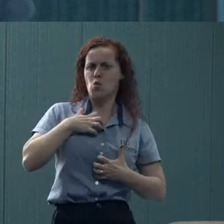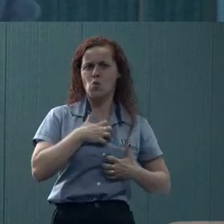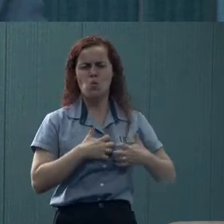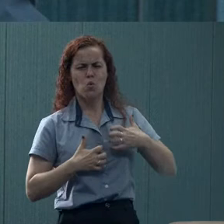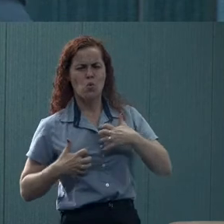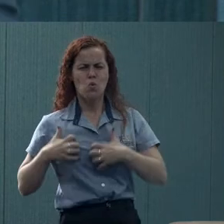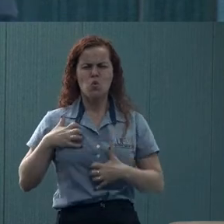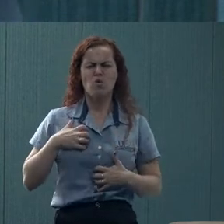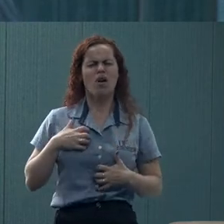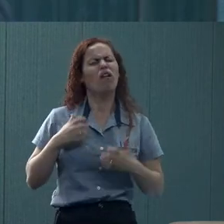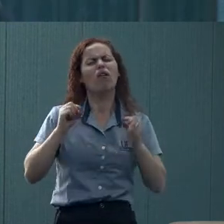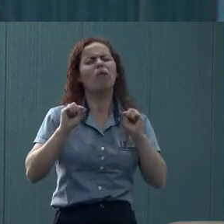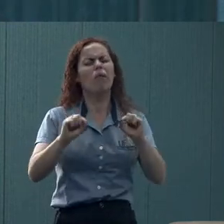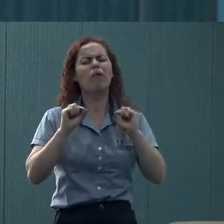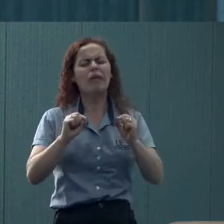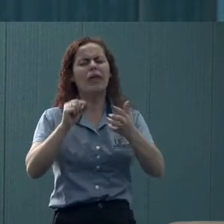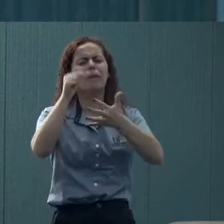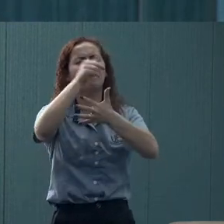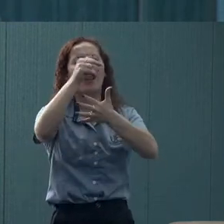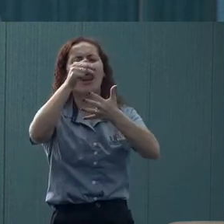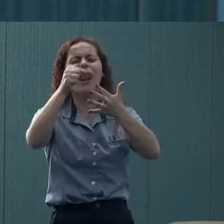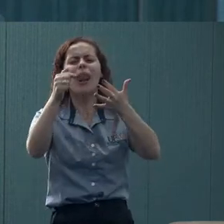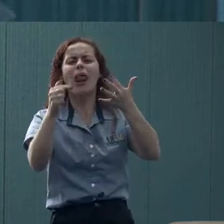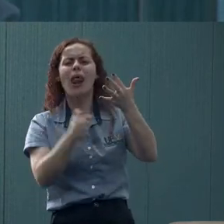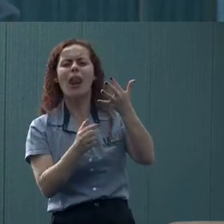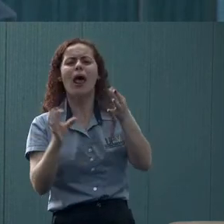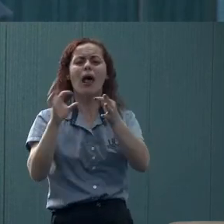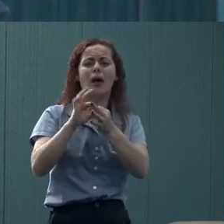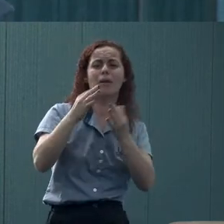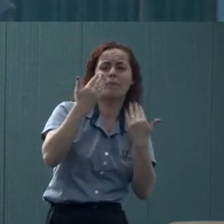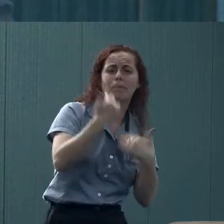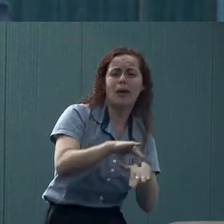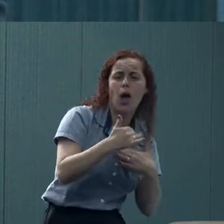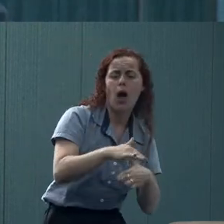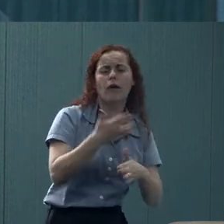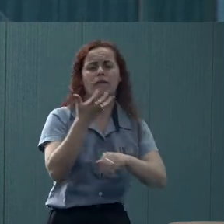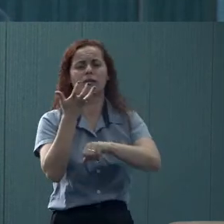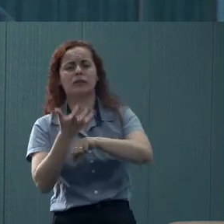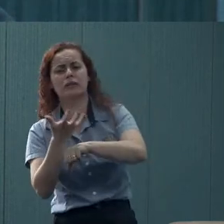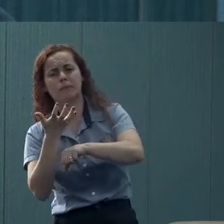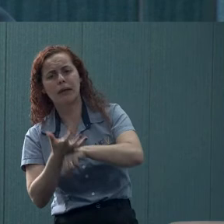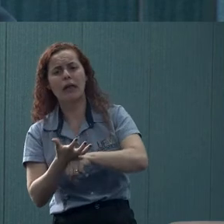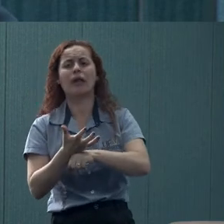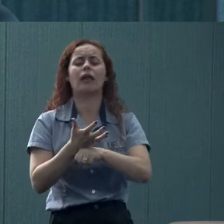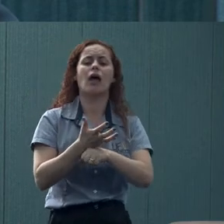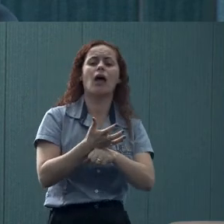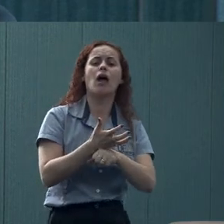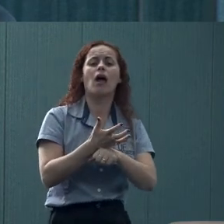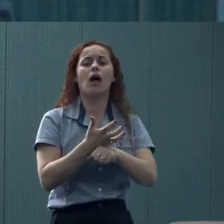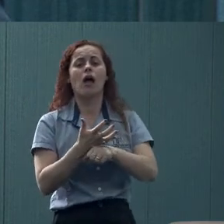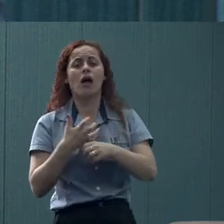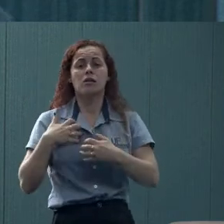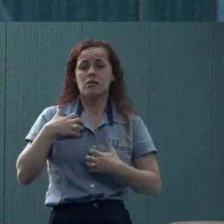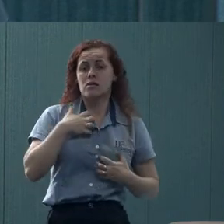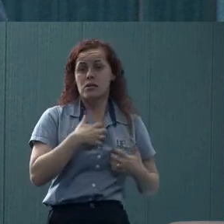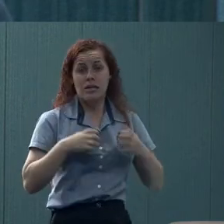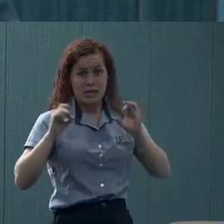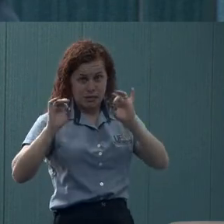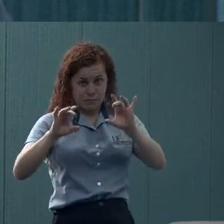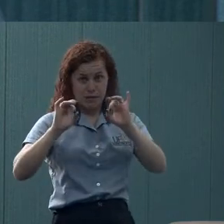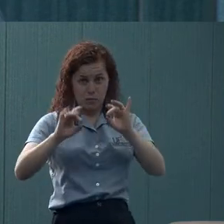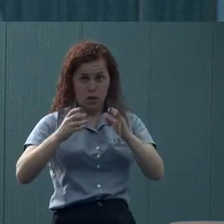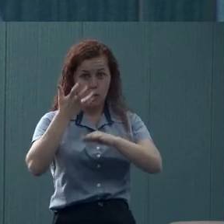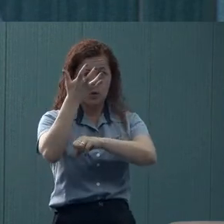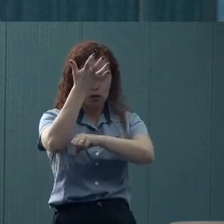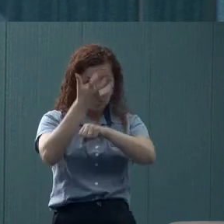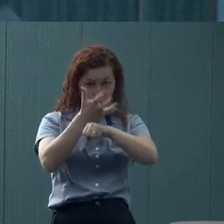Ansiedade com relação a quê? Há uma série de questões. Com relação às provas, às disciplinas, com relação especialmente a essas